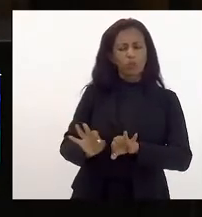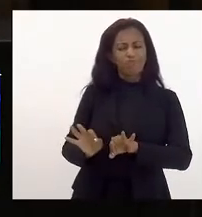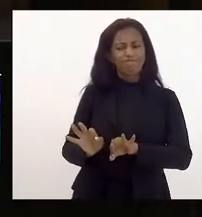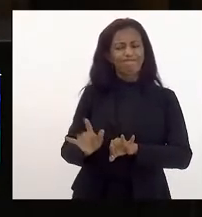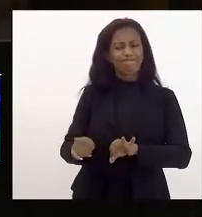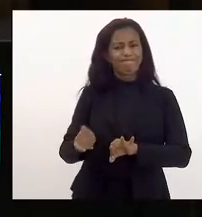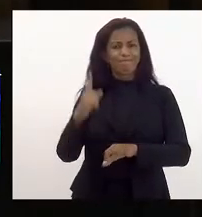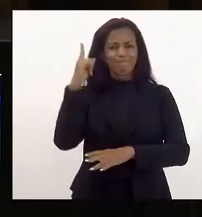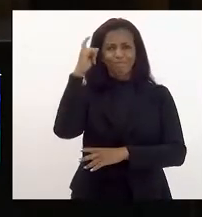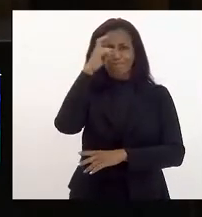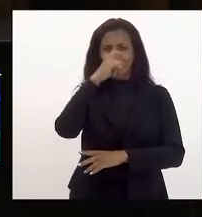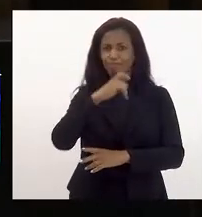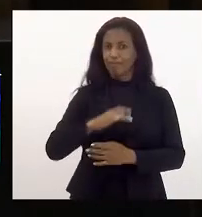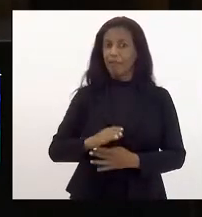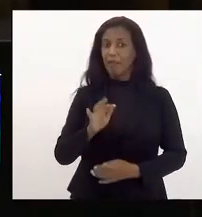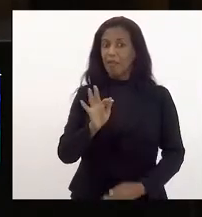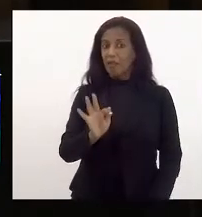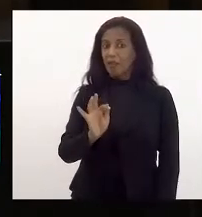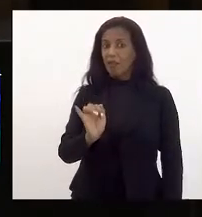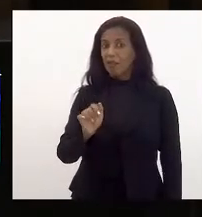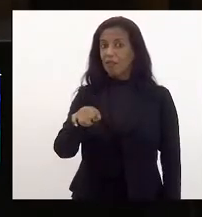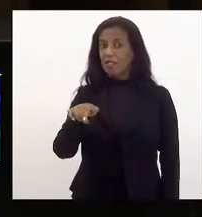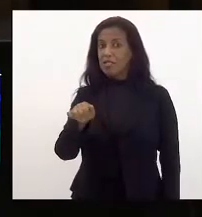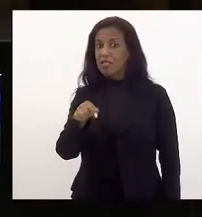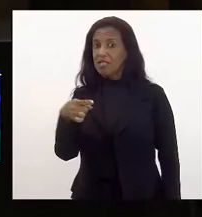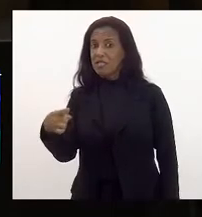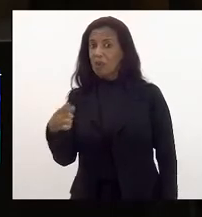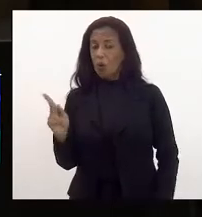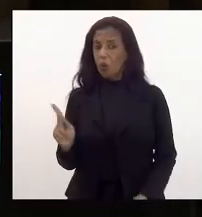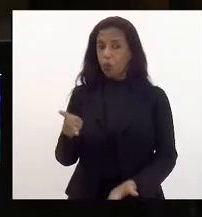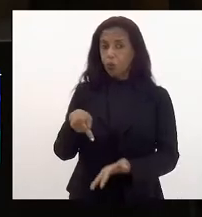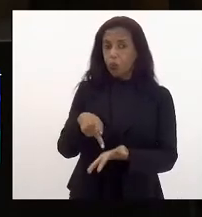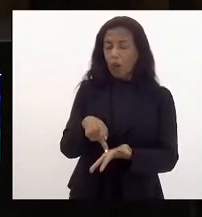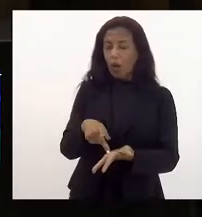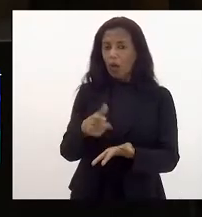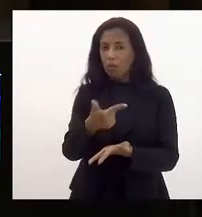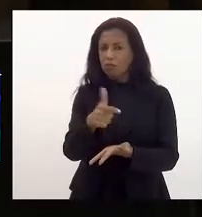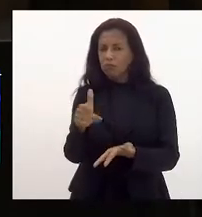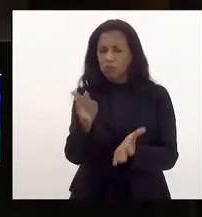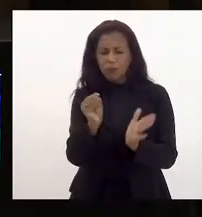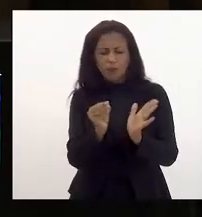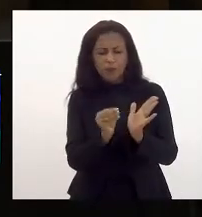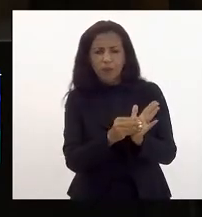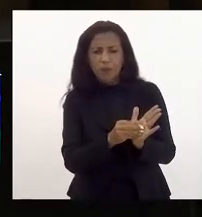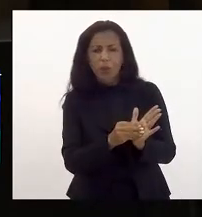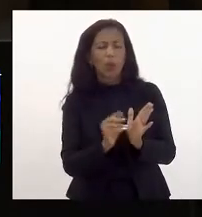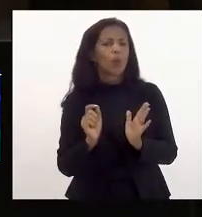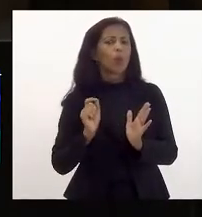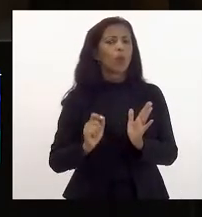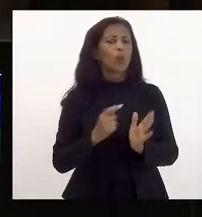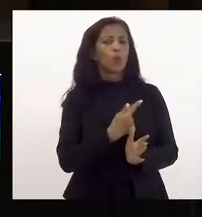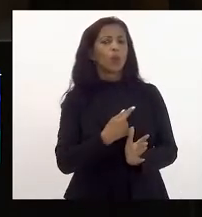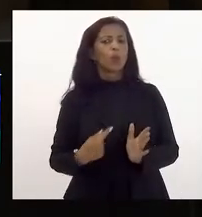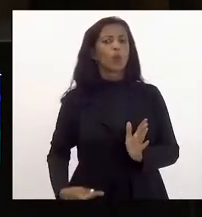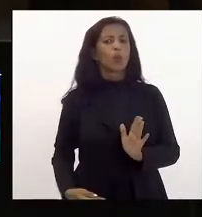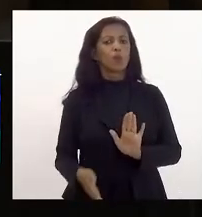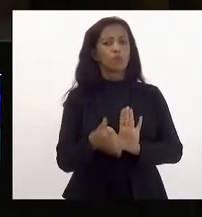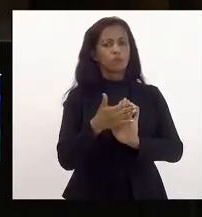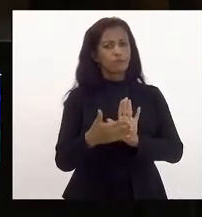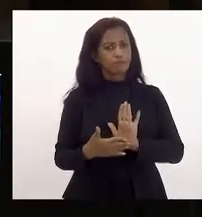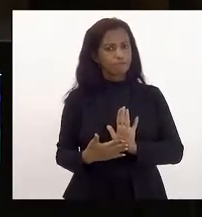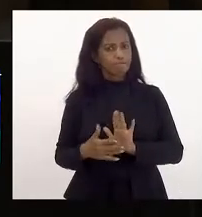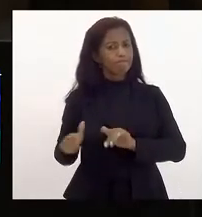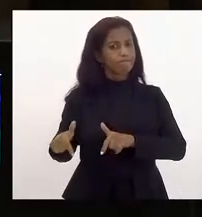ficção onde a gente não tem colocada na realidade aquilo que o governo se propôs a fazer